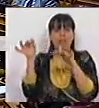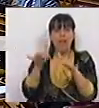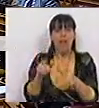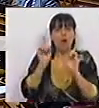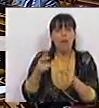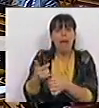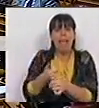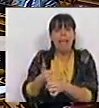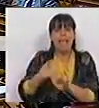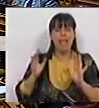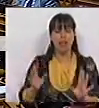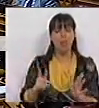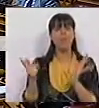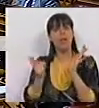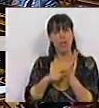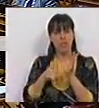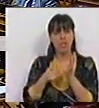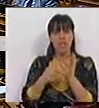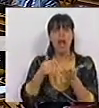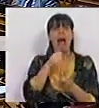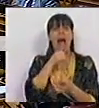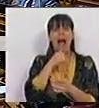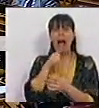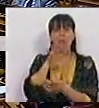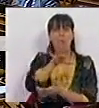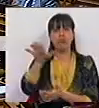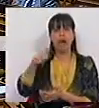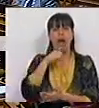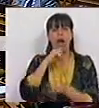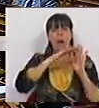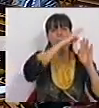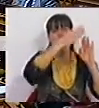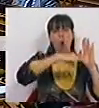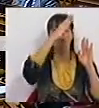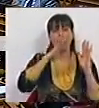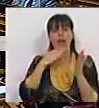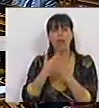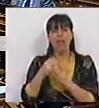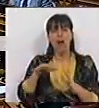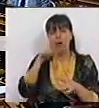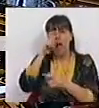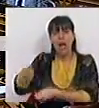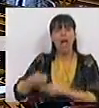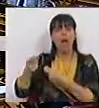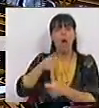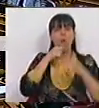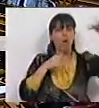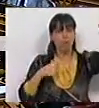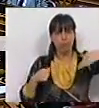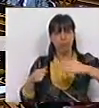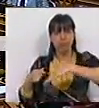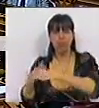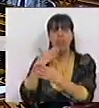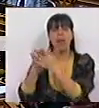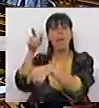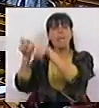ilha. A necessidade de captação de água das montanhas para irrigar os campos de cultivo e para servir